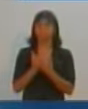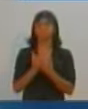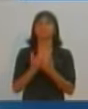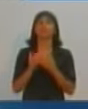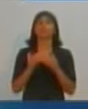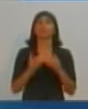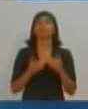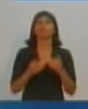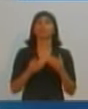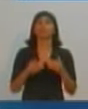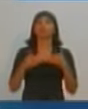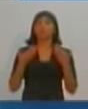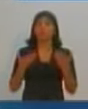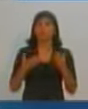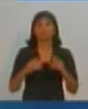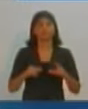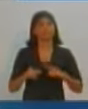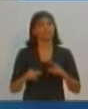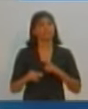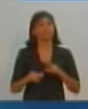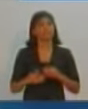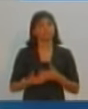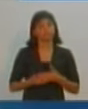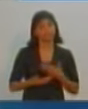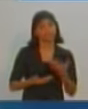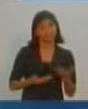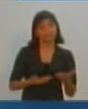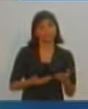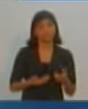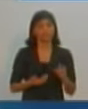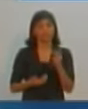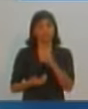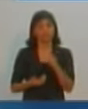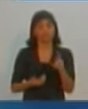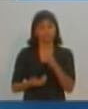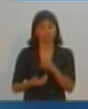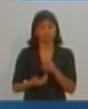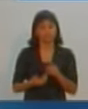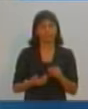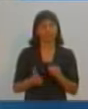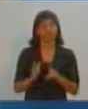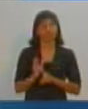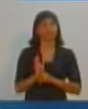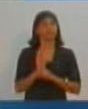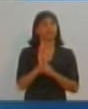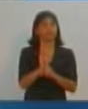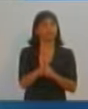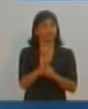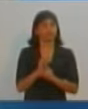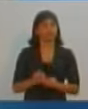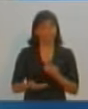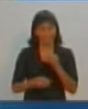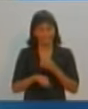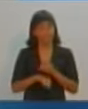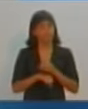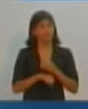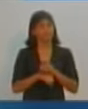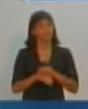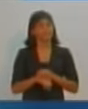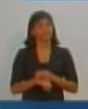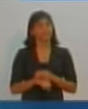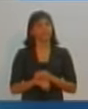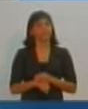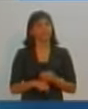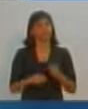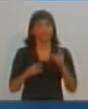principalmente, como deveria. Então, a educação, você, professor, terá todo o nosso apoio, você será capacitado, será